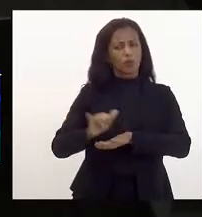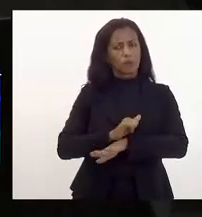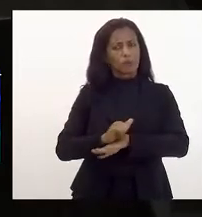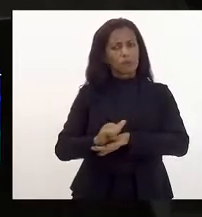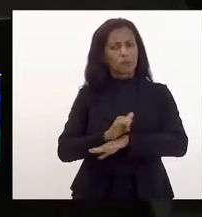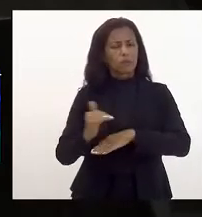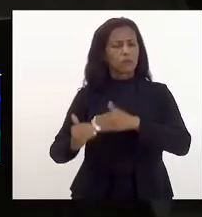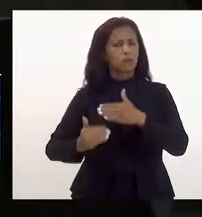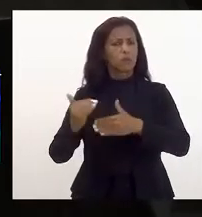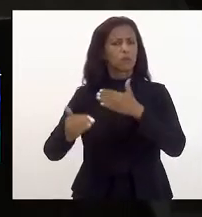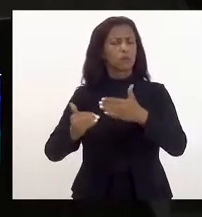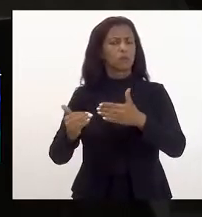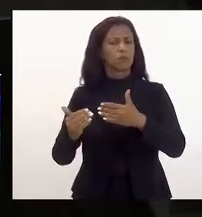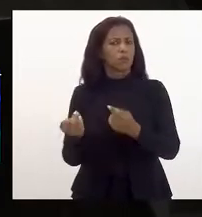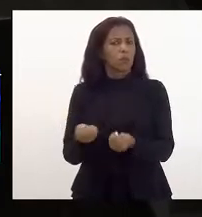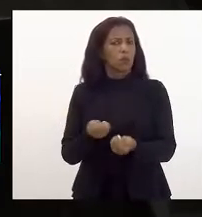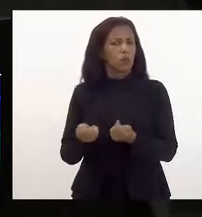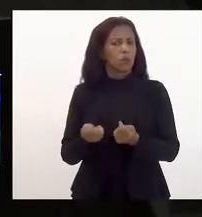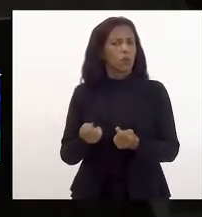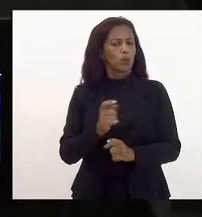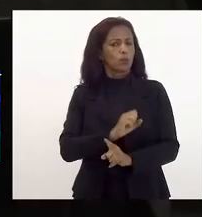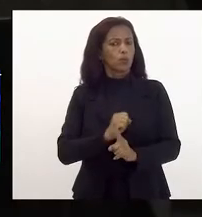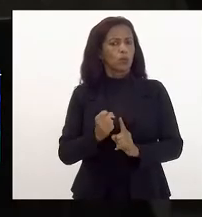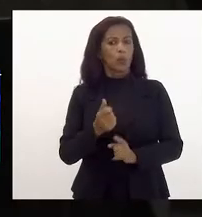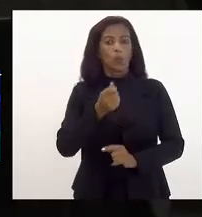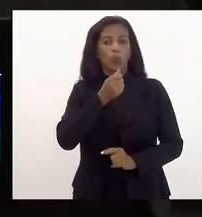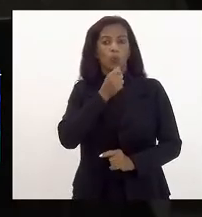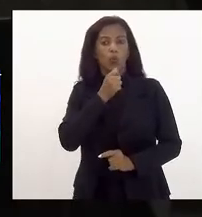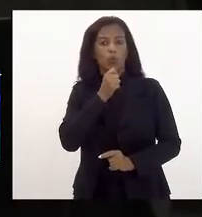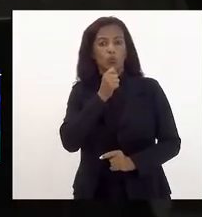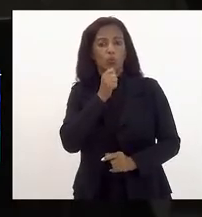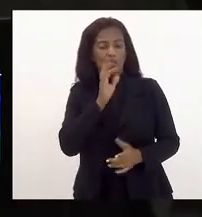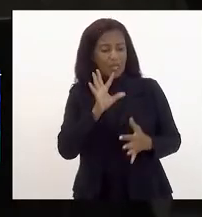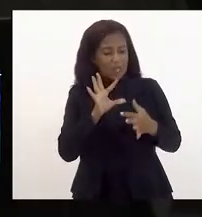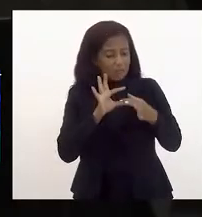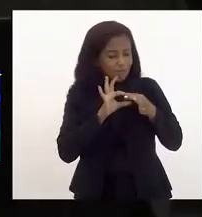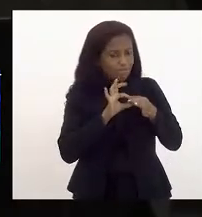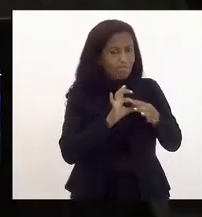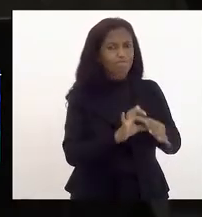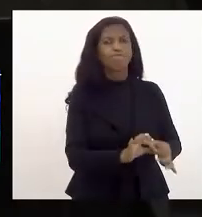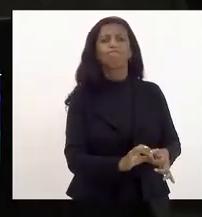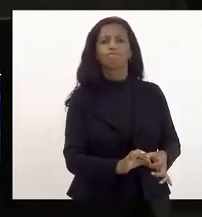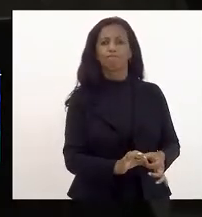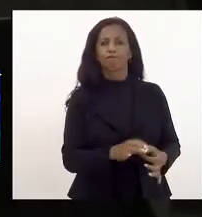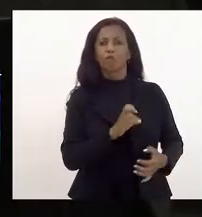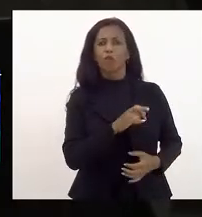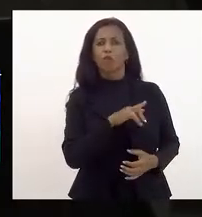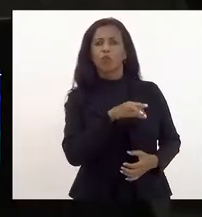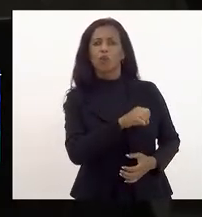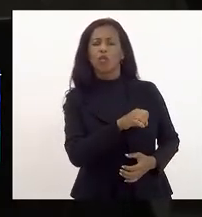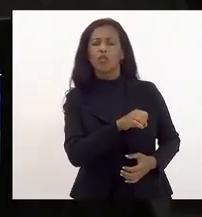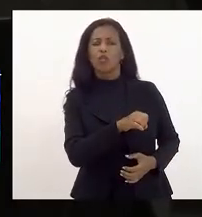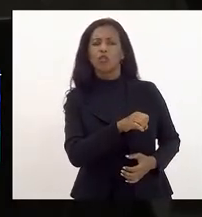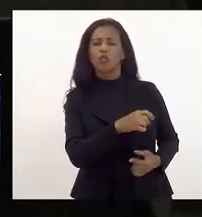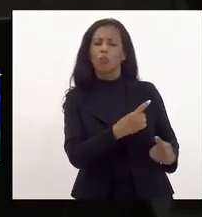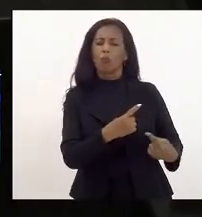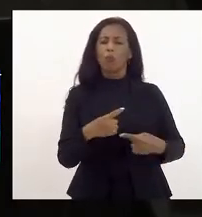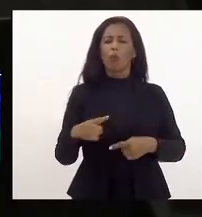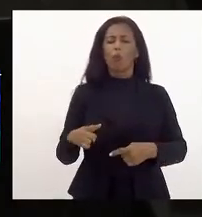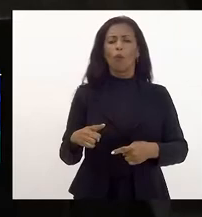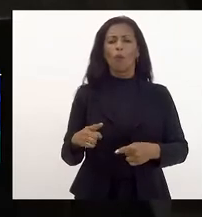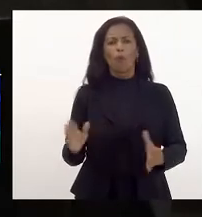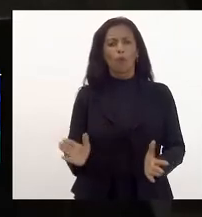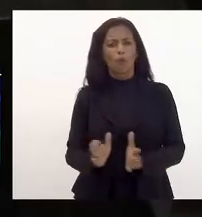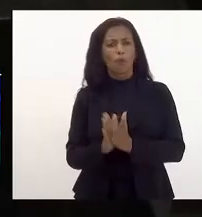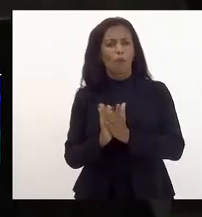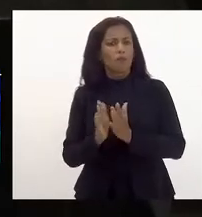de desenvolvimento econômico e social que não tenha por eixo que não tenha como um dos eixos o enfrentamento à pobreza e à miséria no Rio